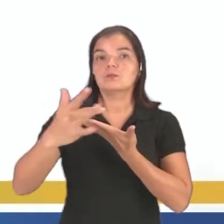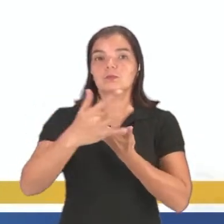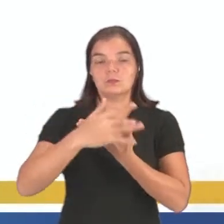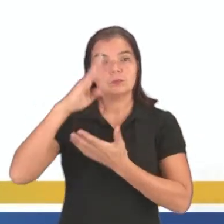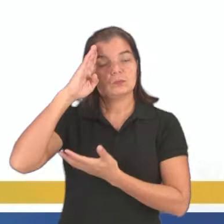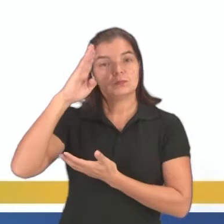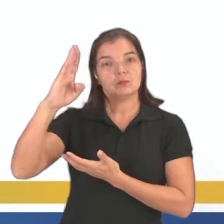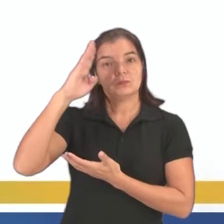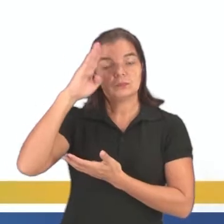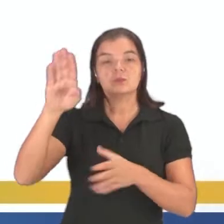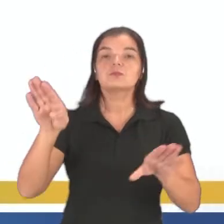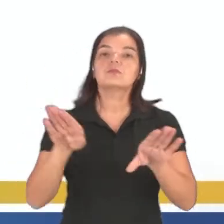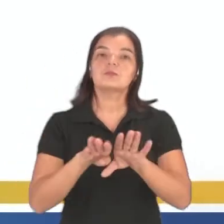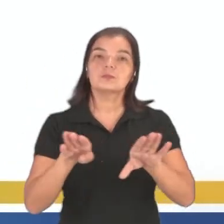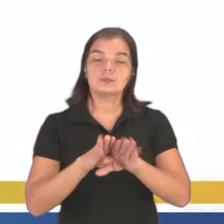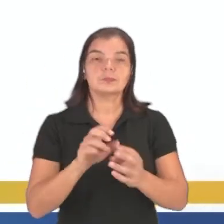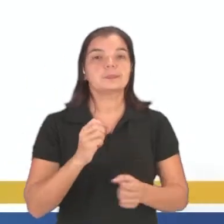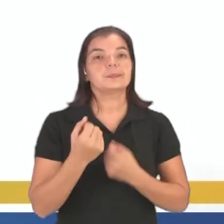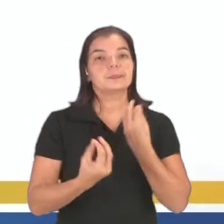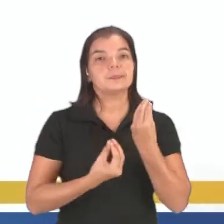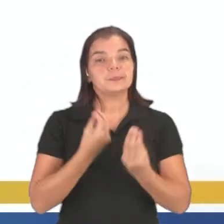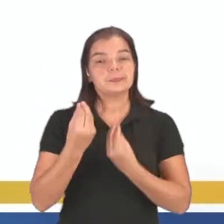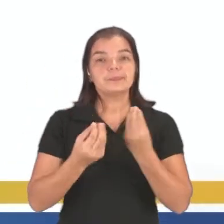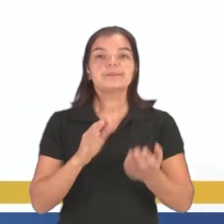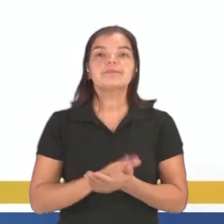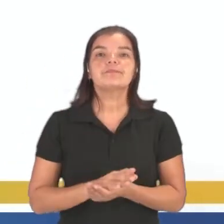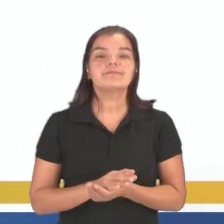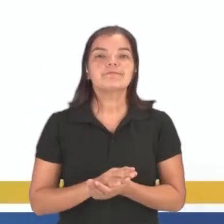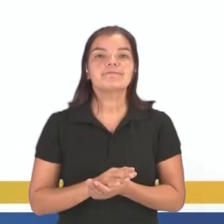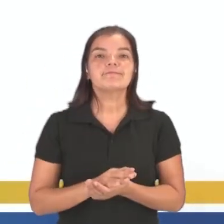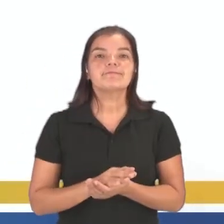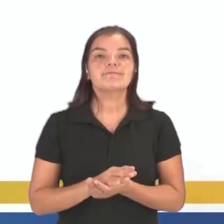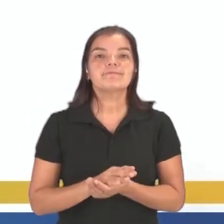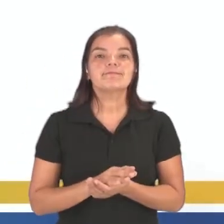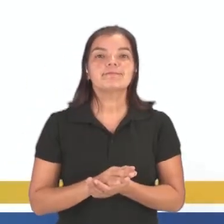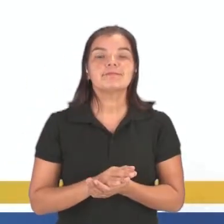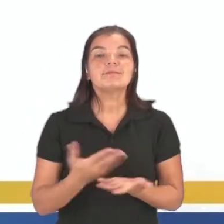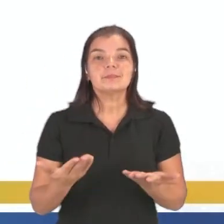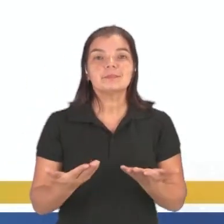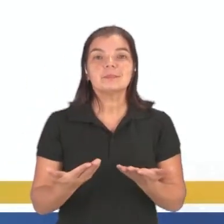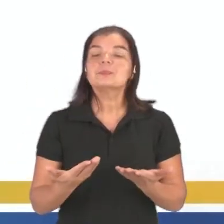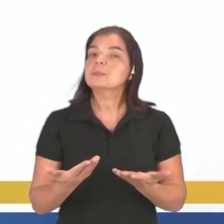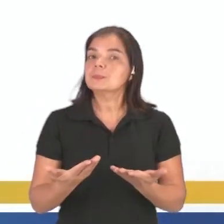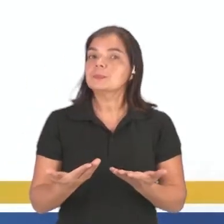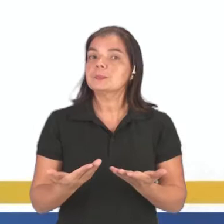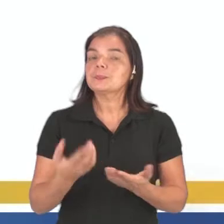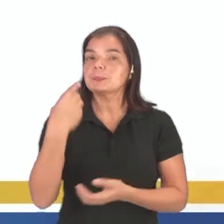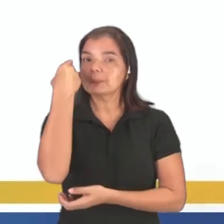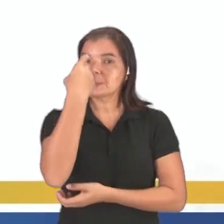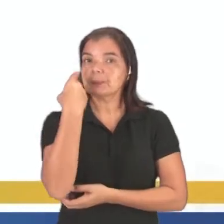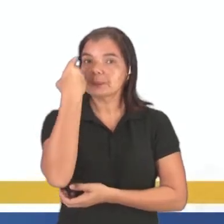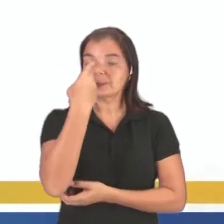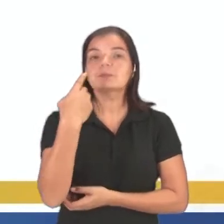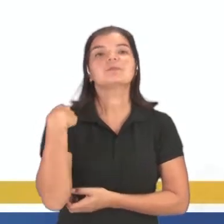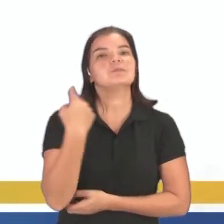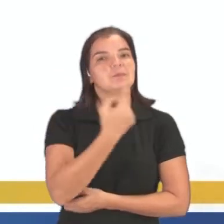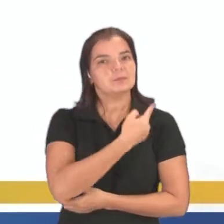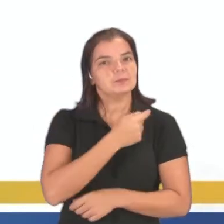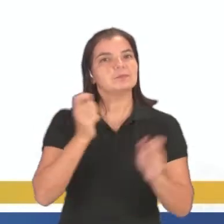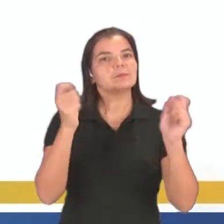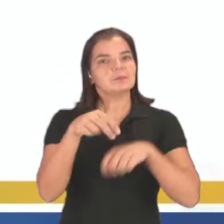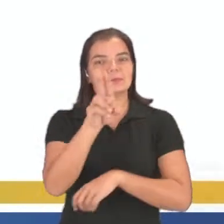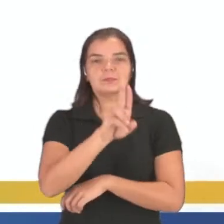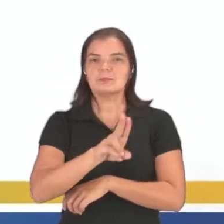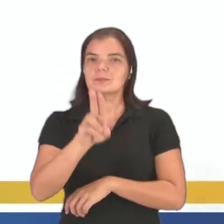principalmente como uma grande parte da língua espanhola e que nós também